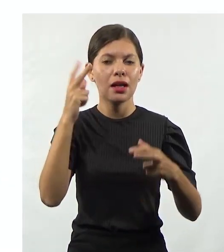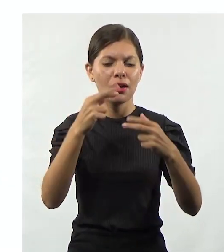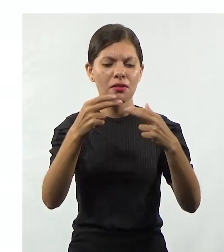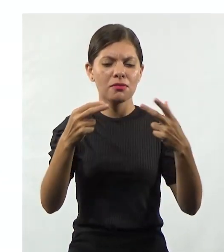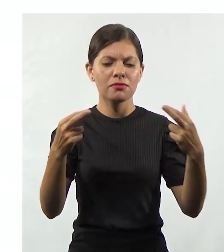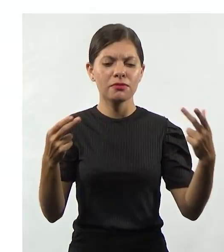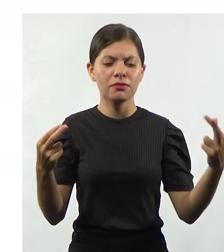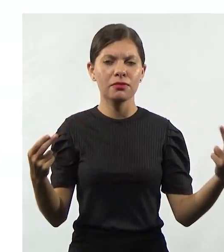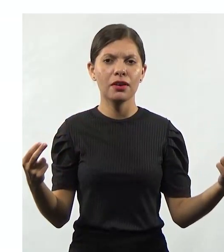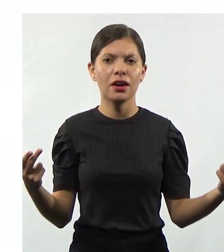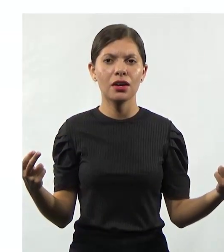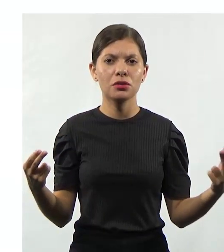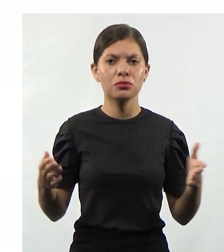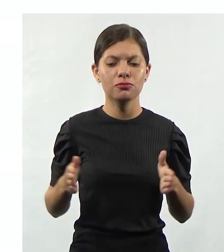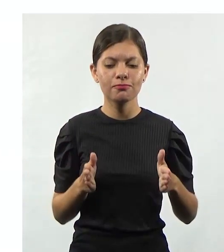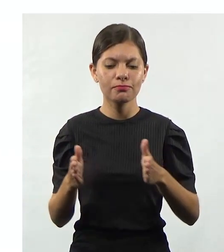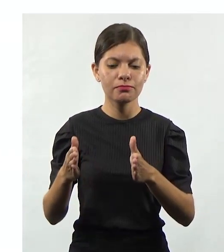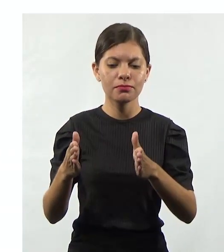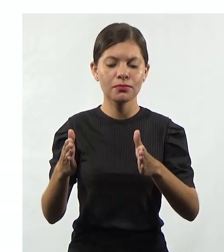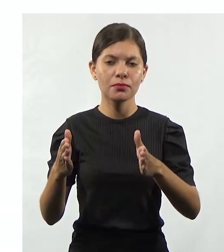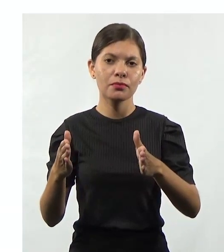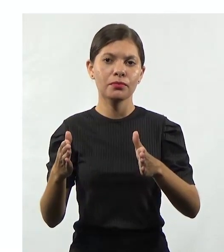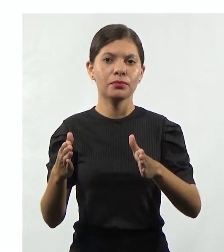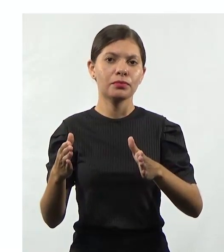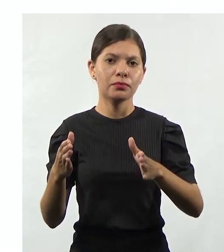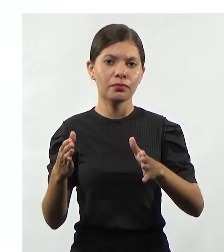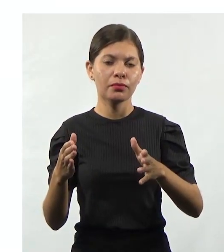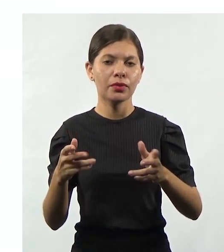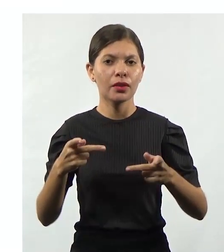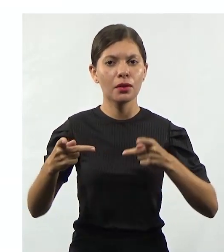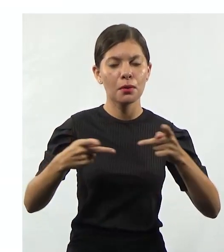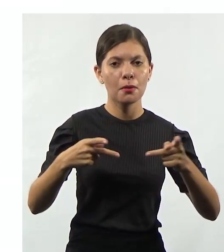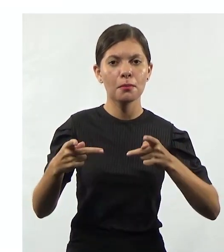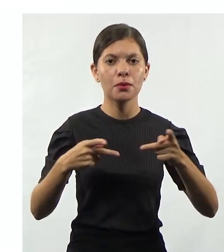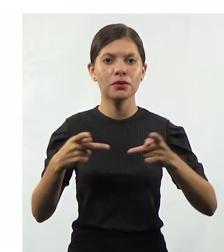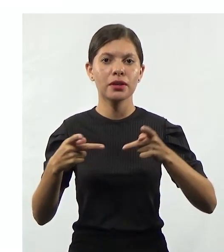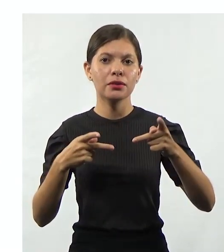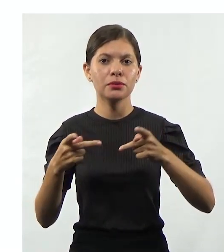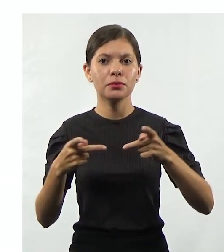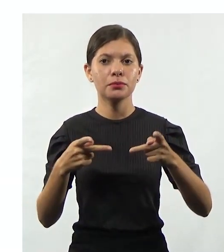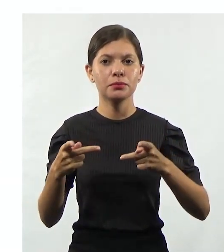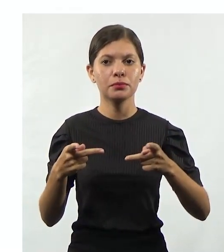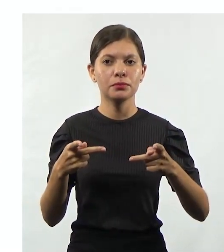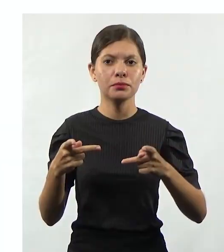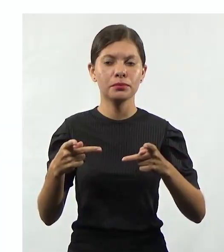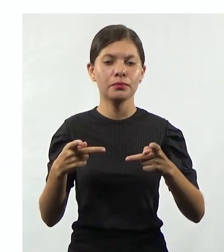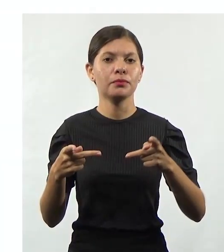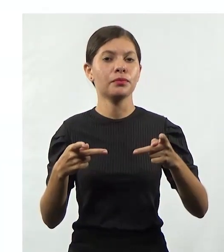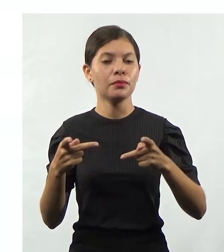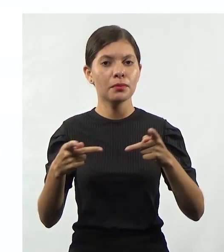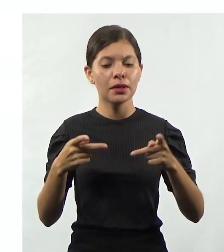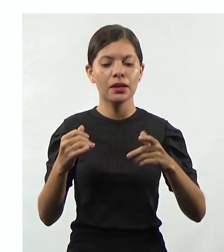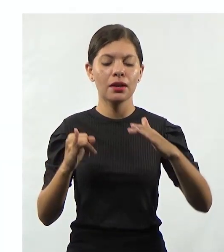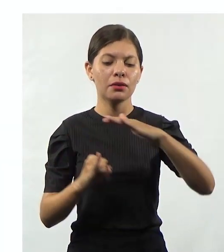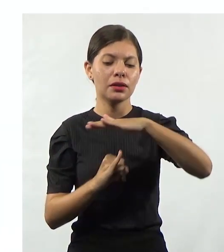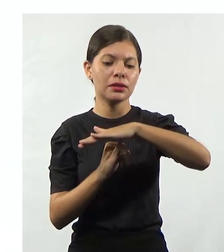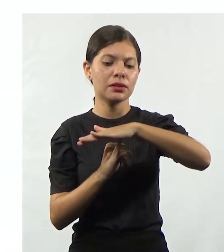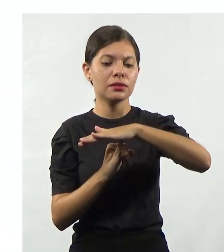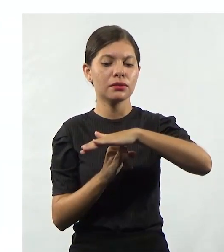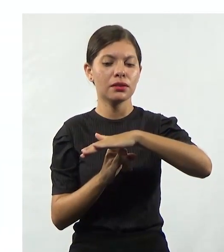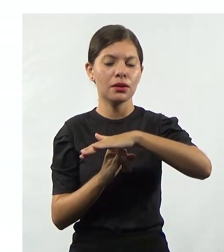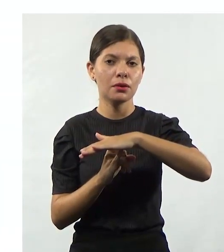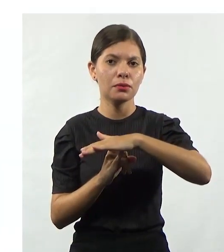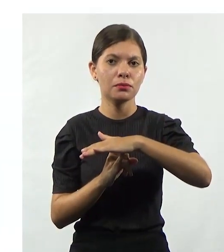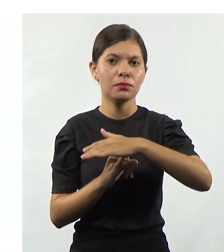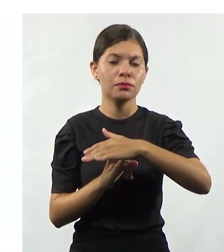caminhos, vários processos que são desenvolvidos para que a organização tenha